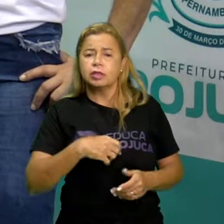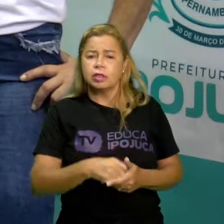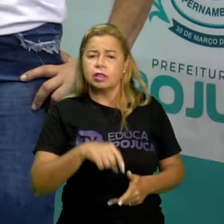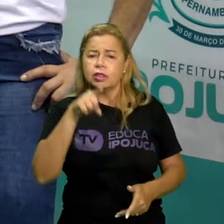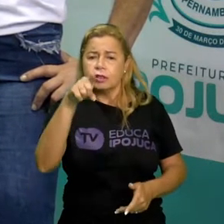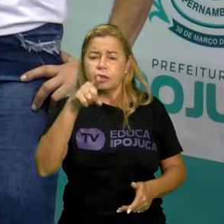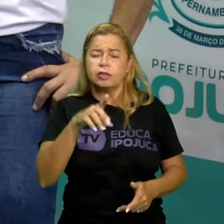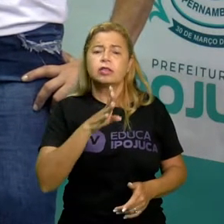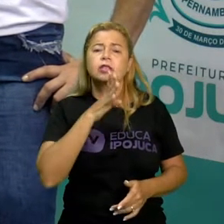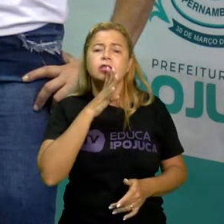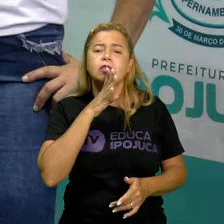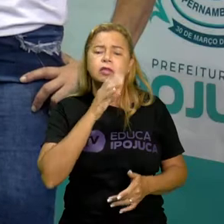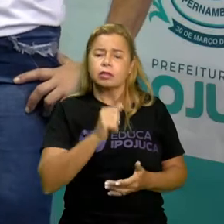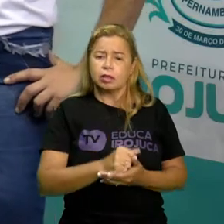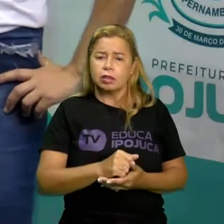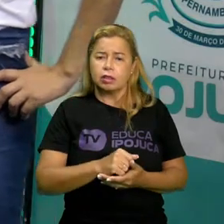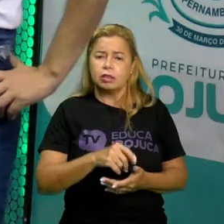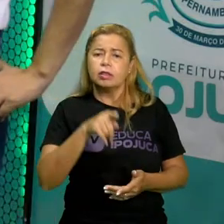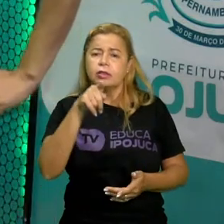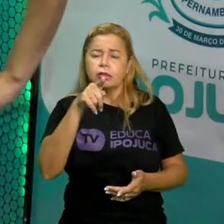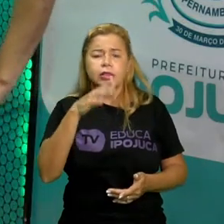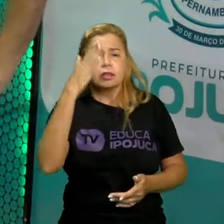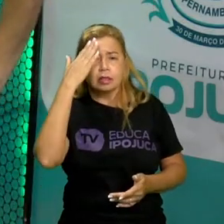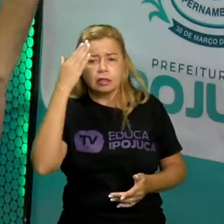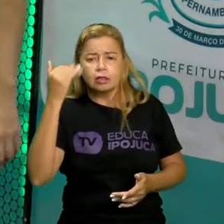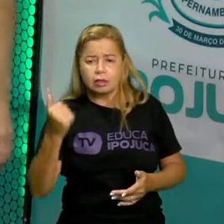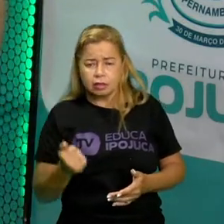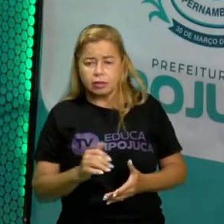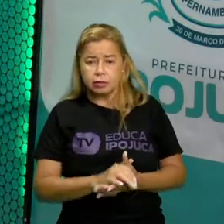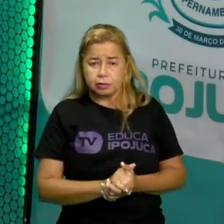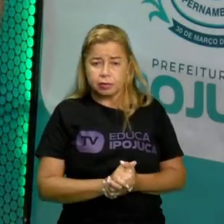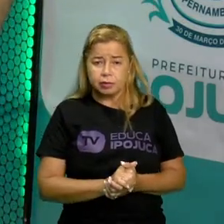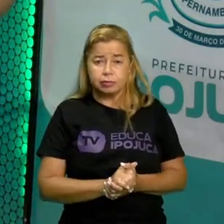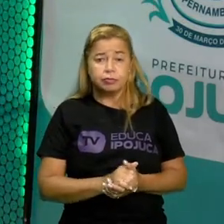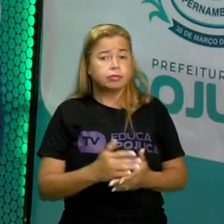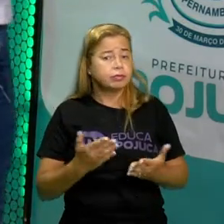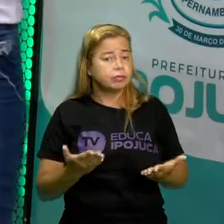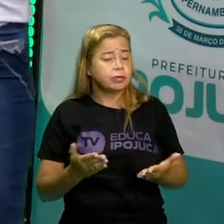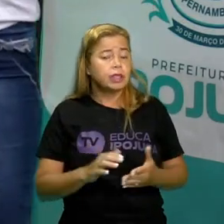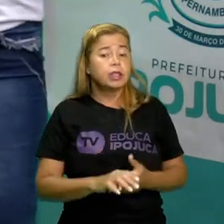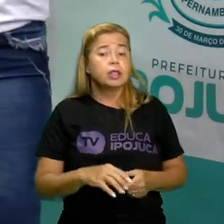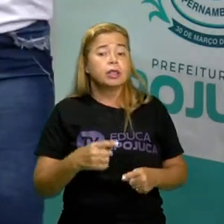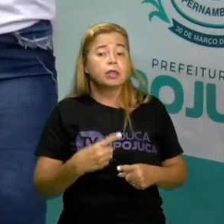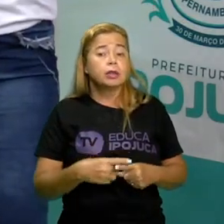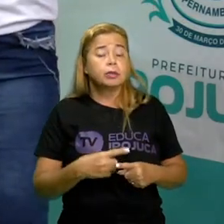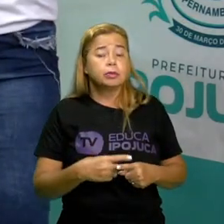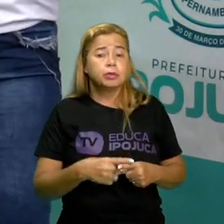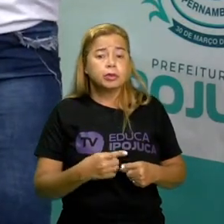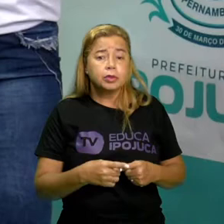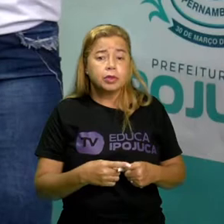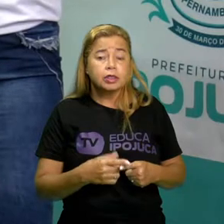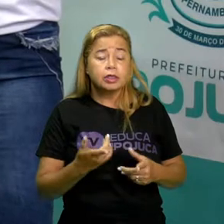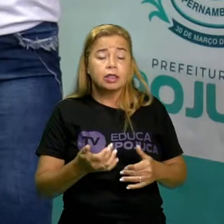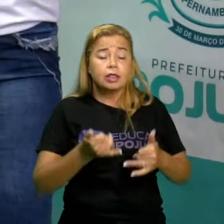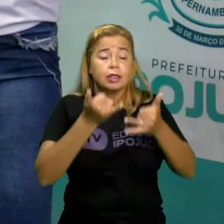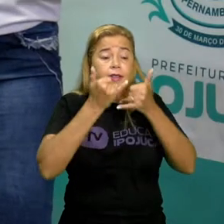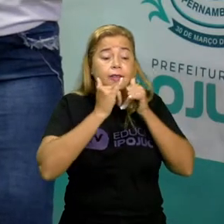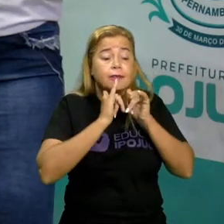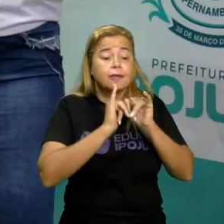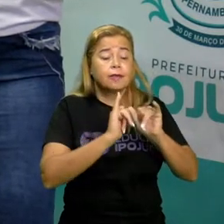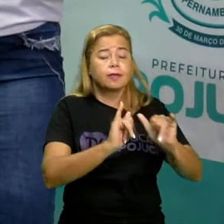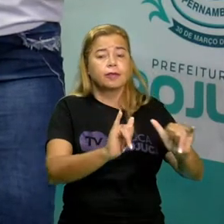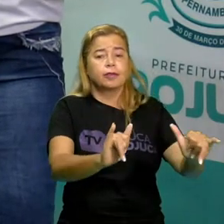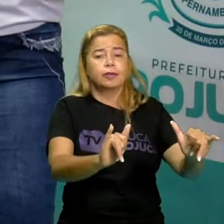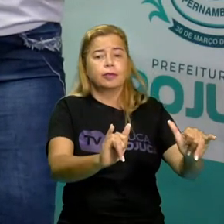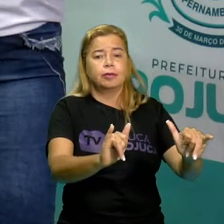materiais bom esses materiais eles existem para nos trazer informações